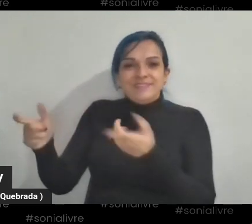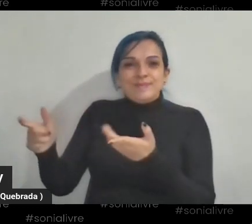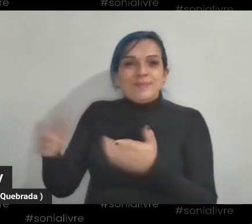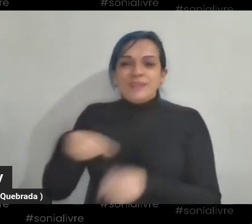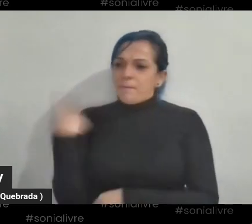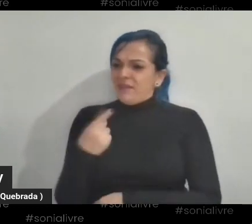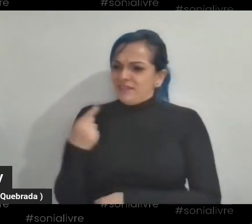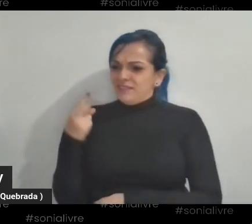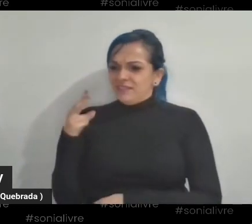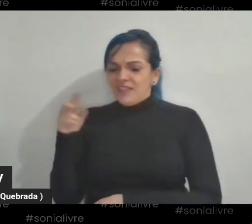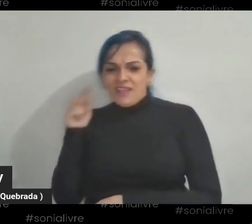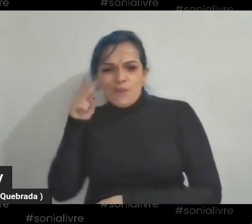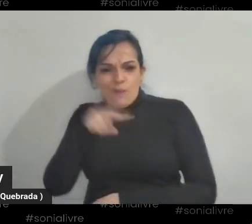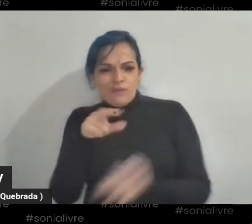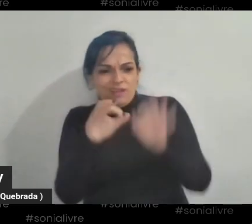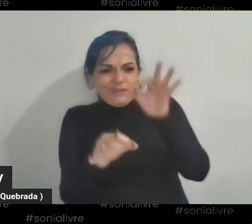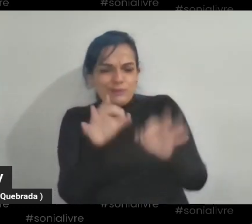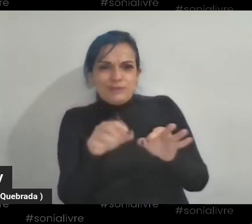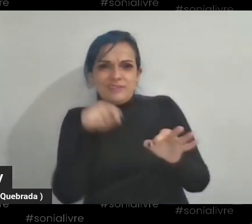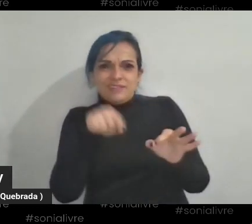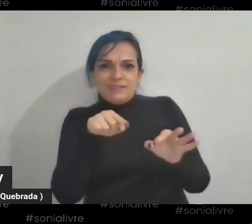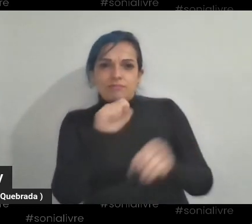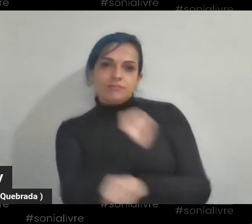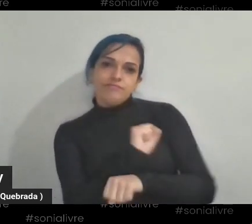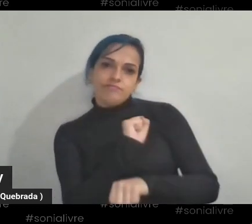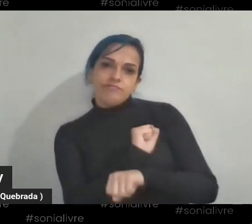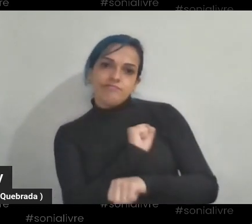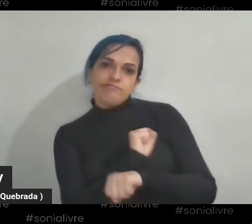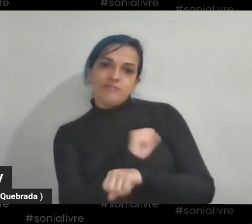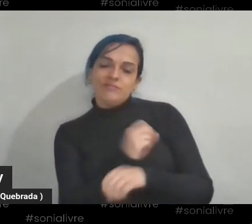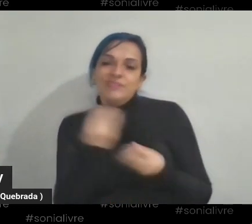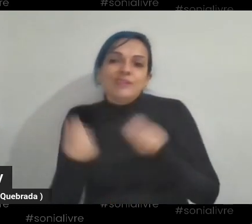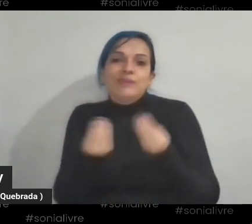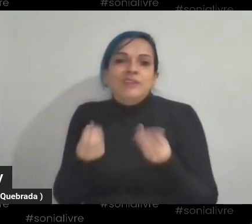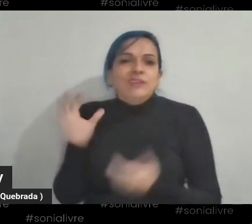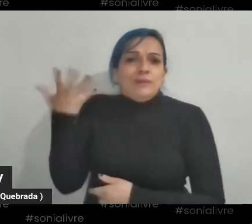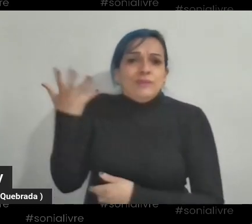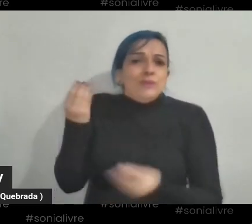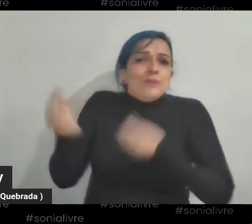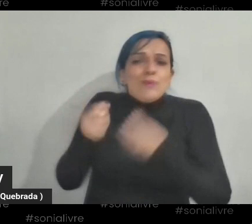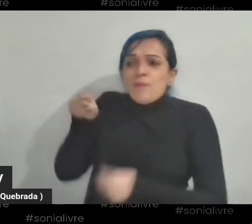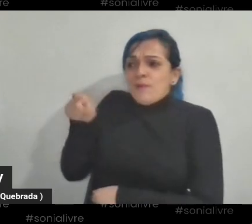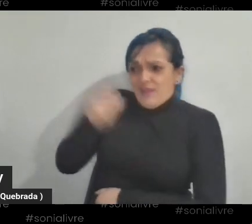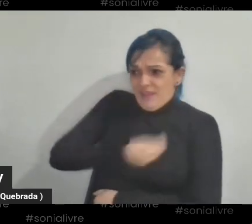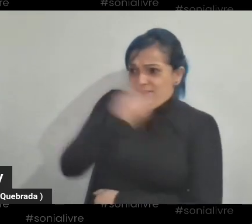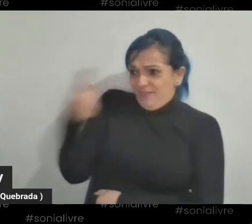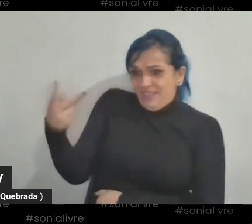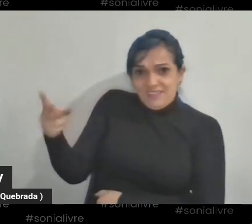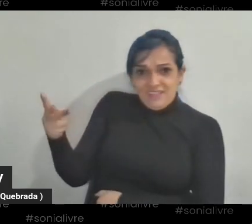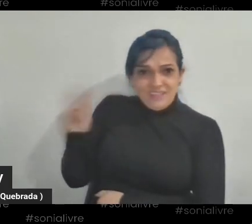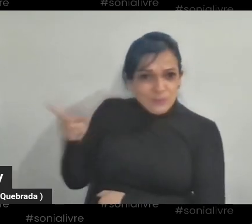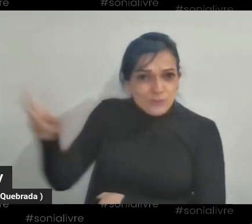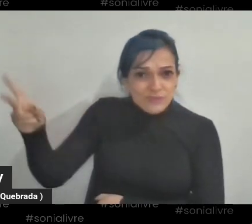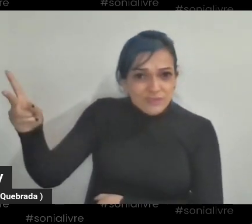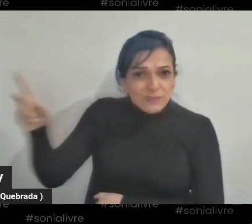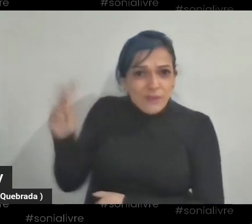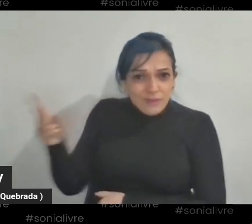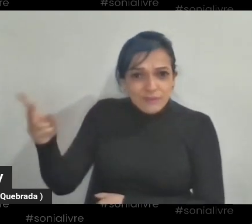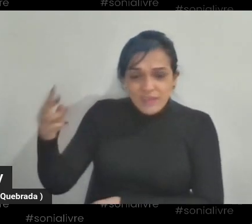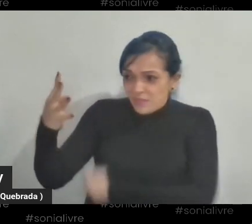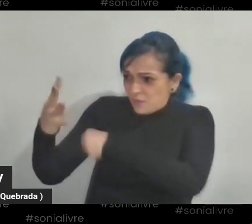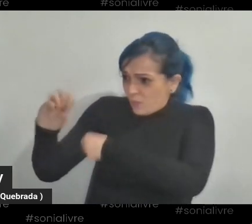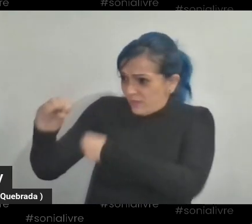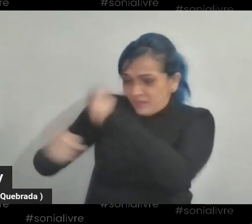justiça inércia, parada. E aí, o isso vai acontecer? Como é que vai ser a vida da Sônia? Ela vai permanecer vivendo os 40 anos de